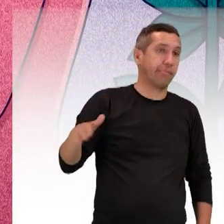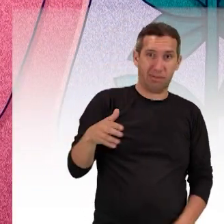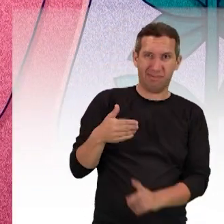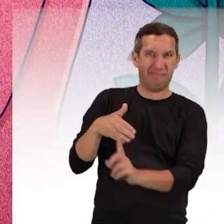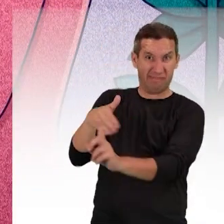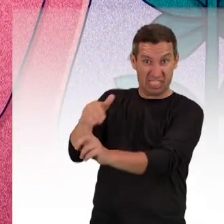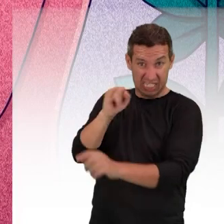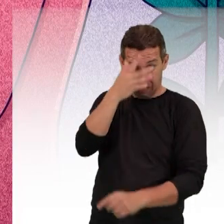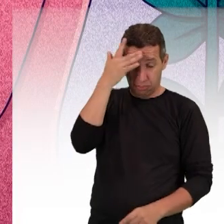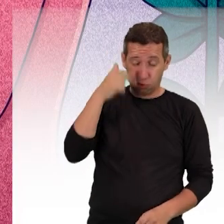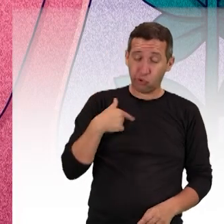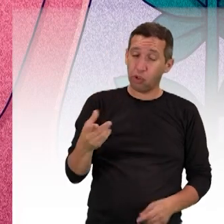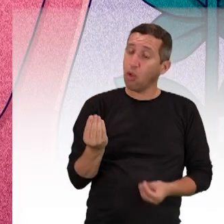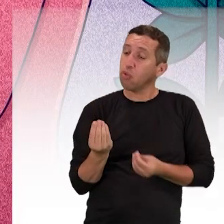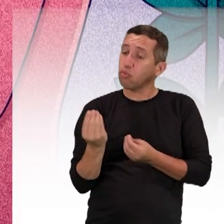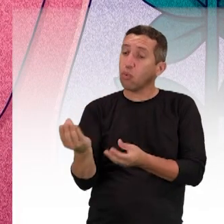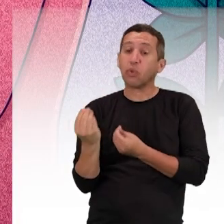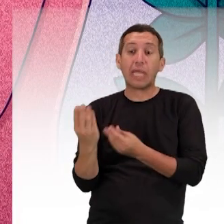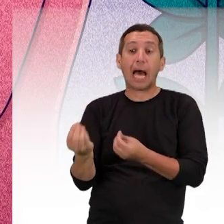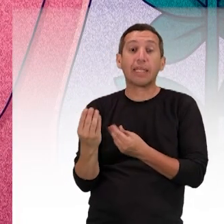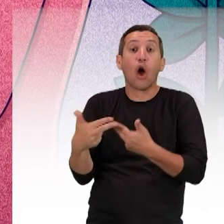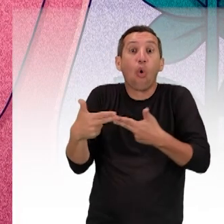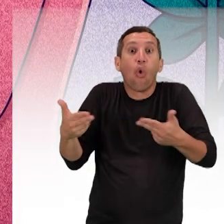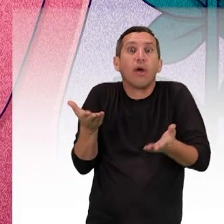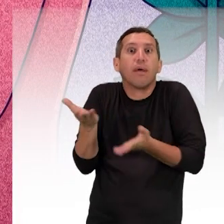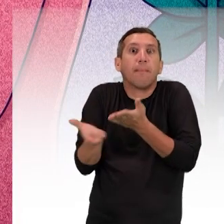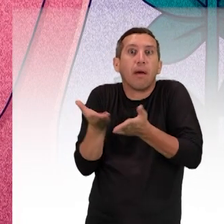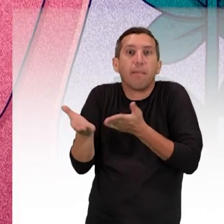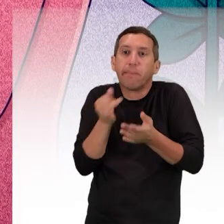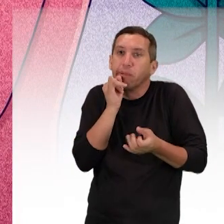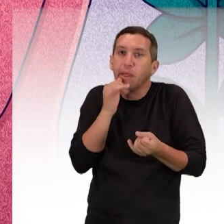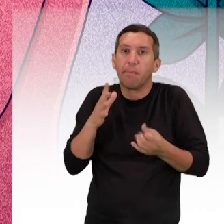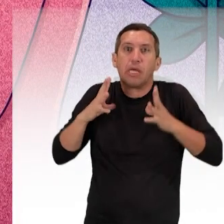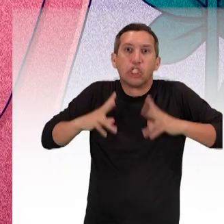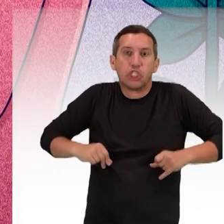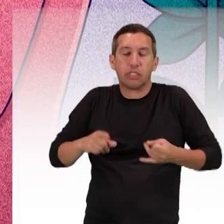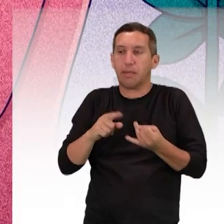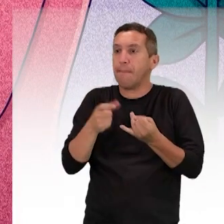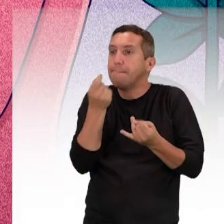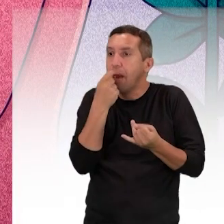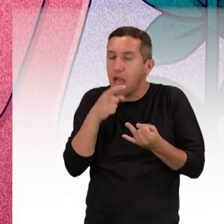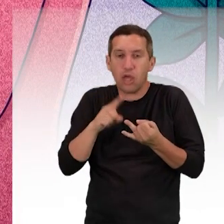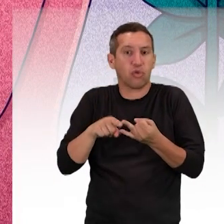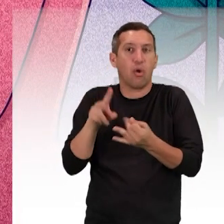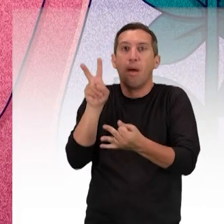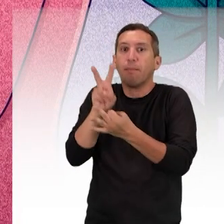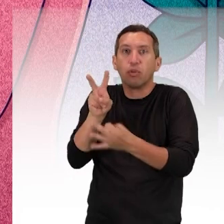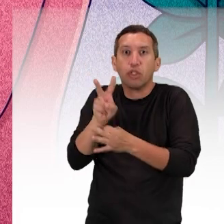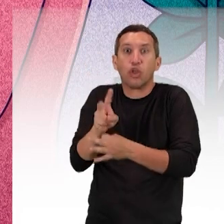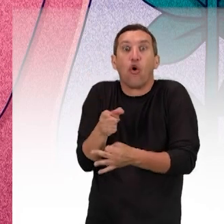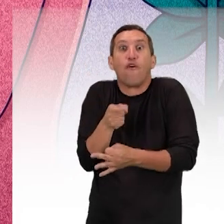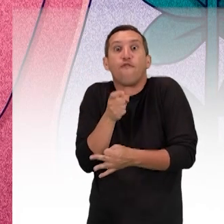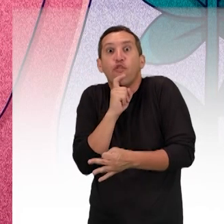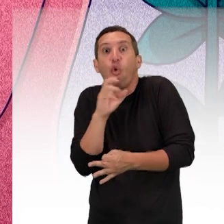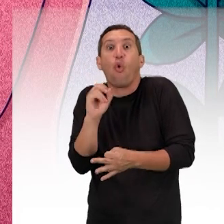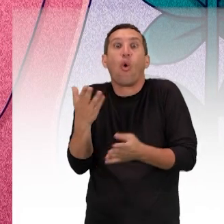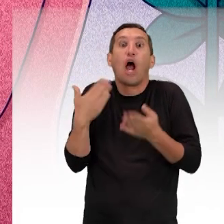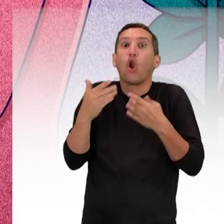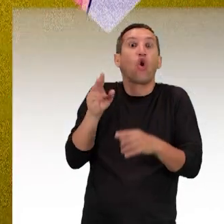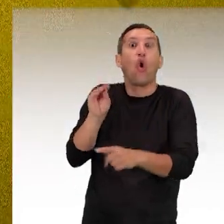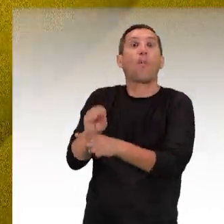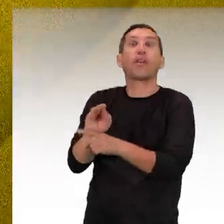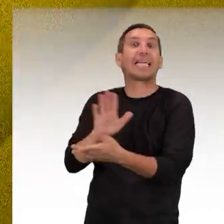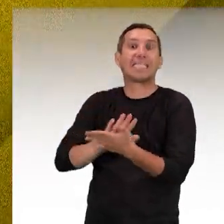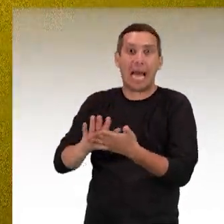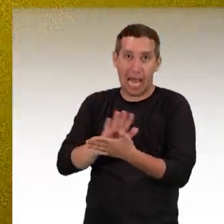quando os responsáveis pelo idoso deixam de oferecer cuidados básicos, como higiene, medicamentos e proteção contra o frio